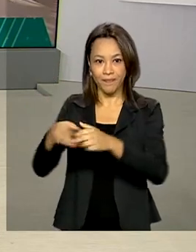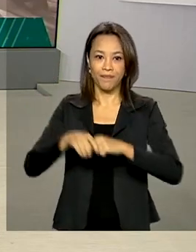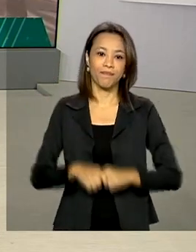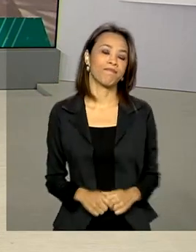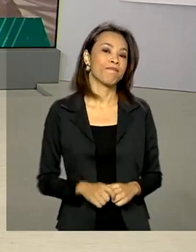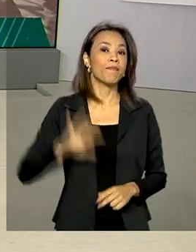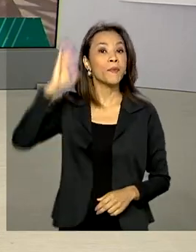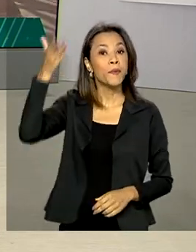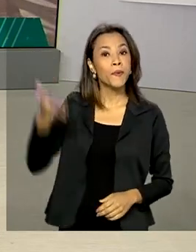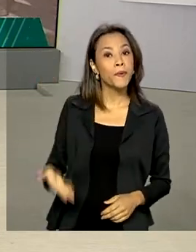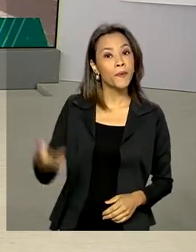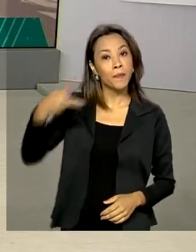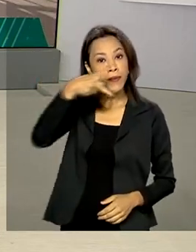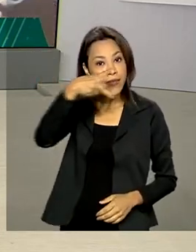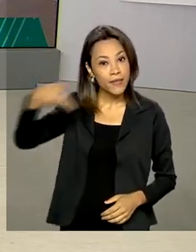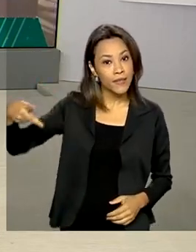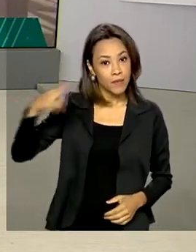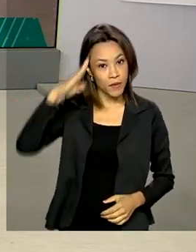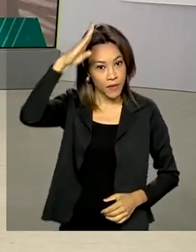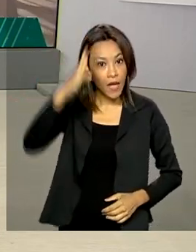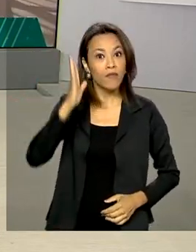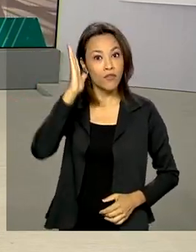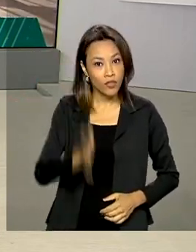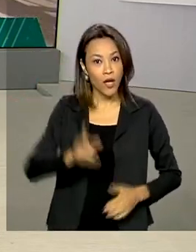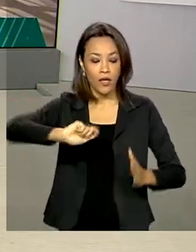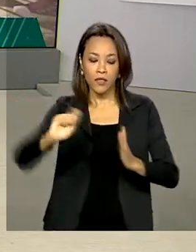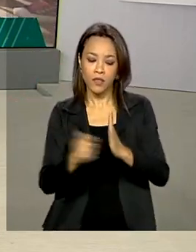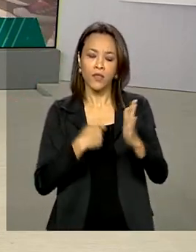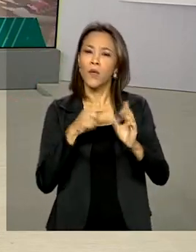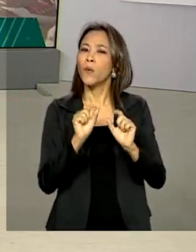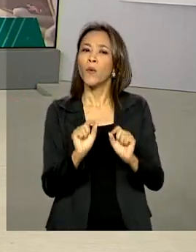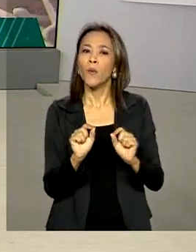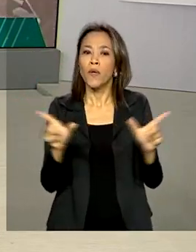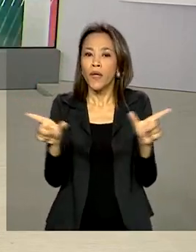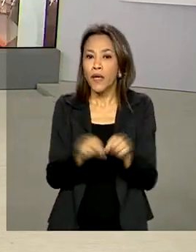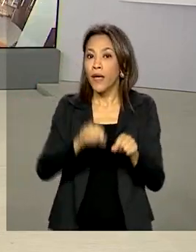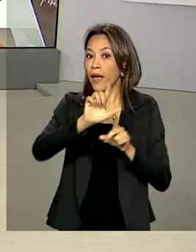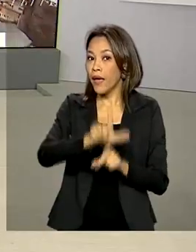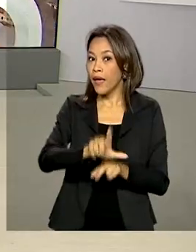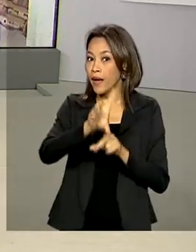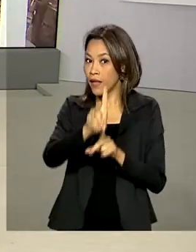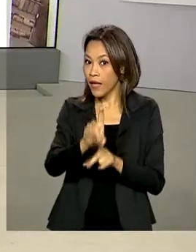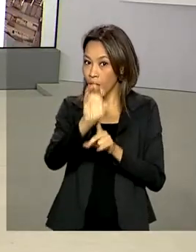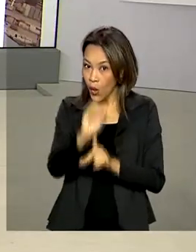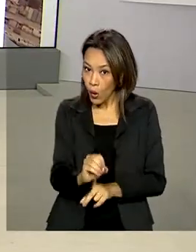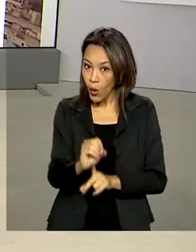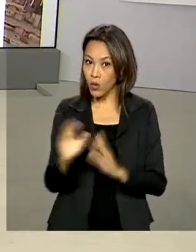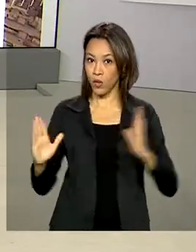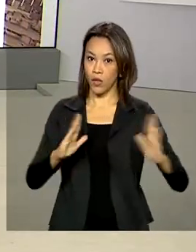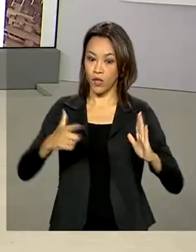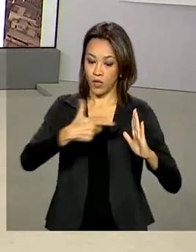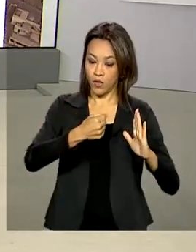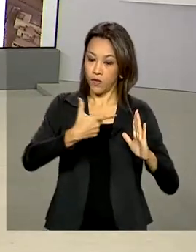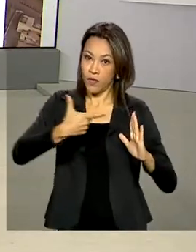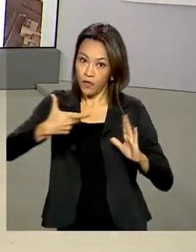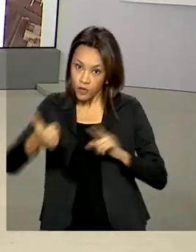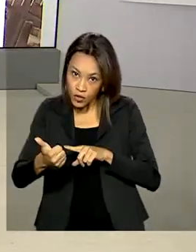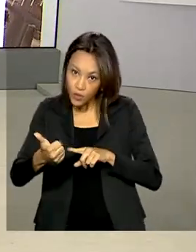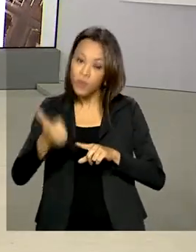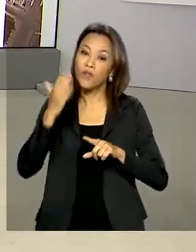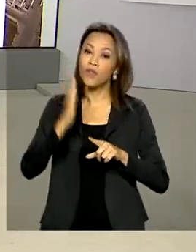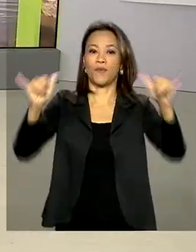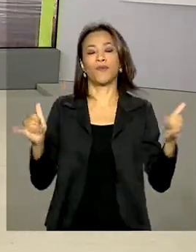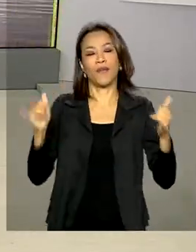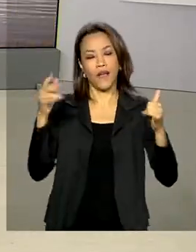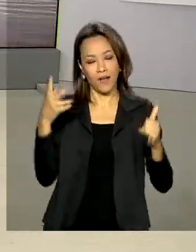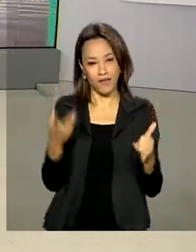O presidente Jair Bolsonaro sancionou o projeto de lei de diretrizes orçamentárias de 2021, encaminhado pelo Congresso